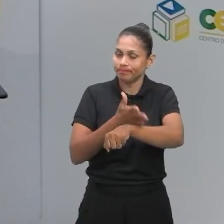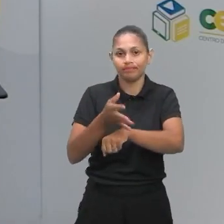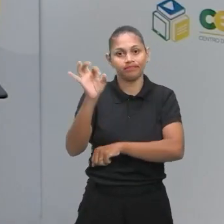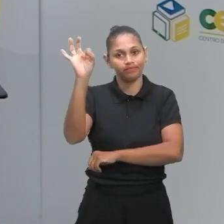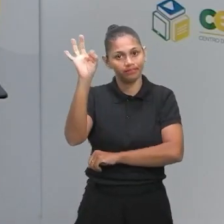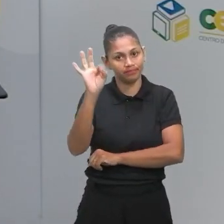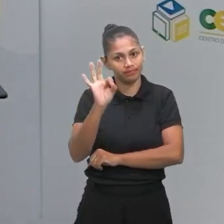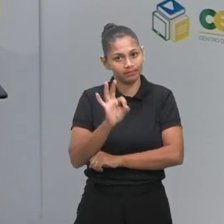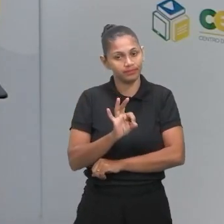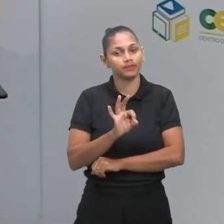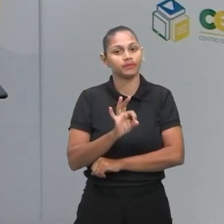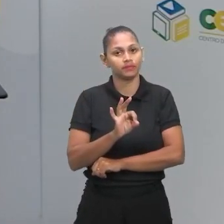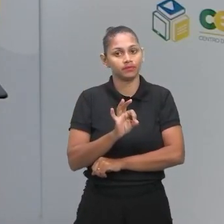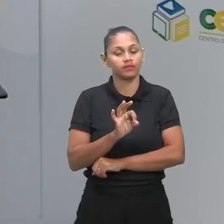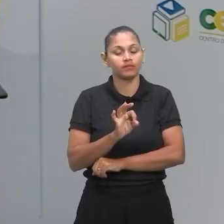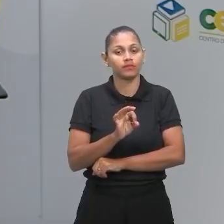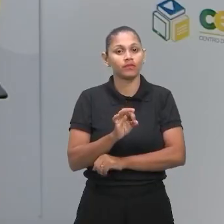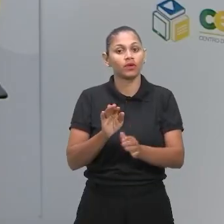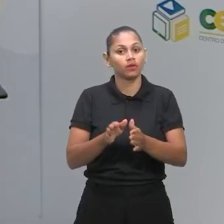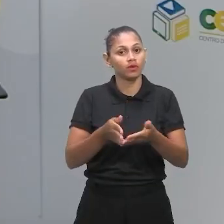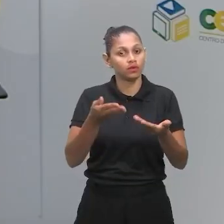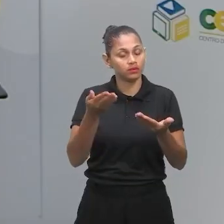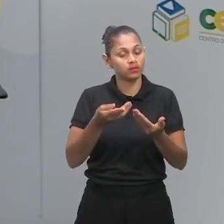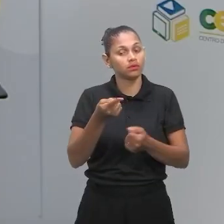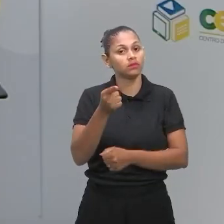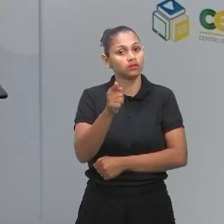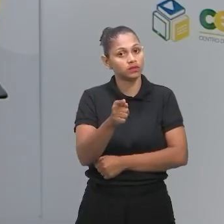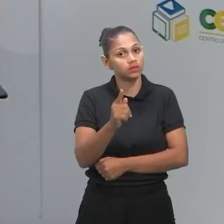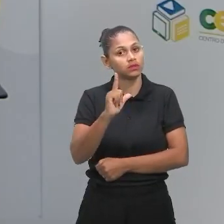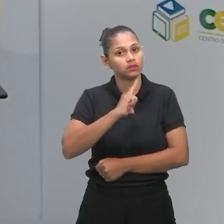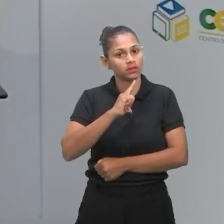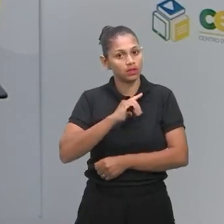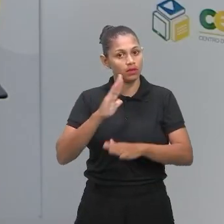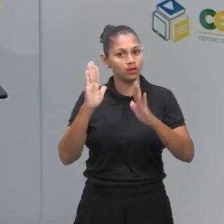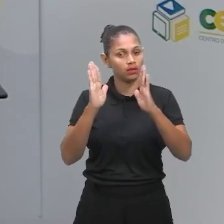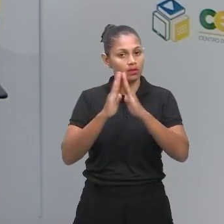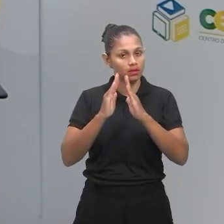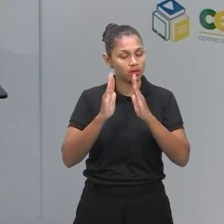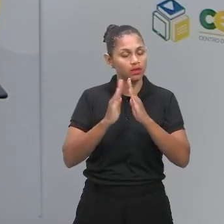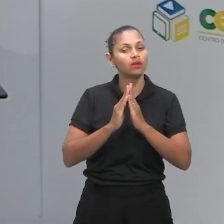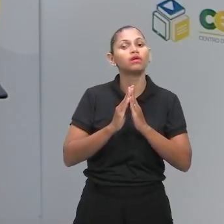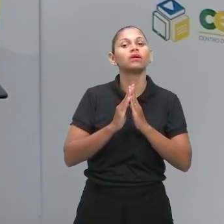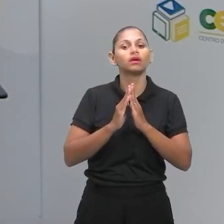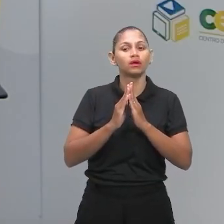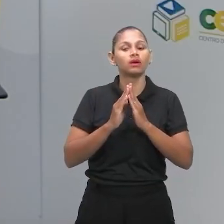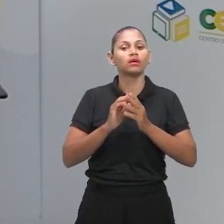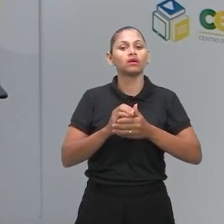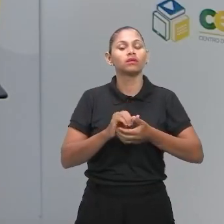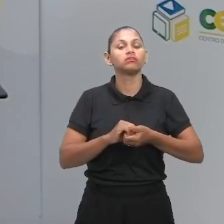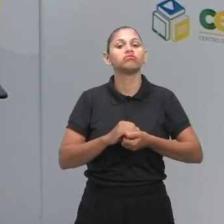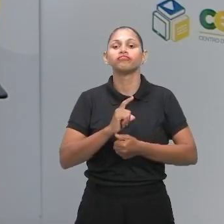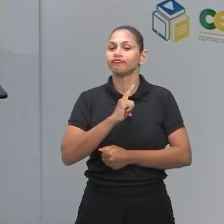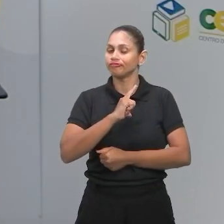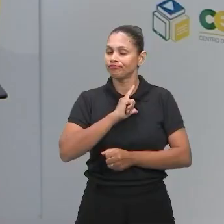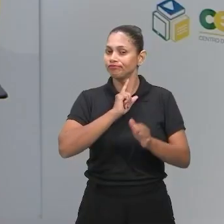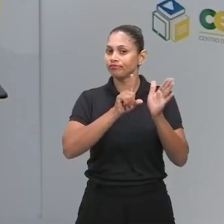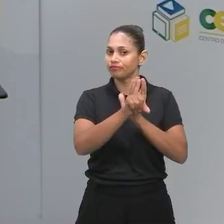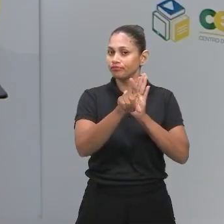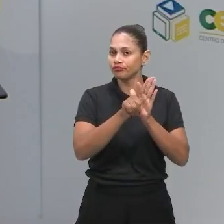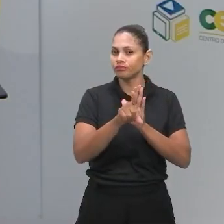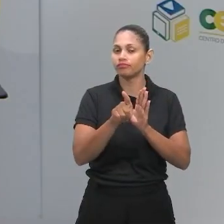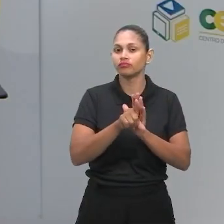pratica. No livro que vocês terão em casa, que é o nosso livro, material do Farias Brito, temos questões